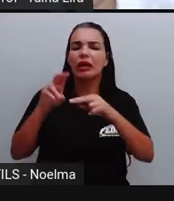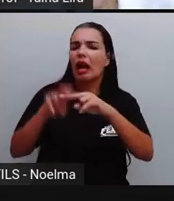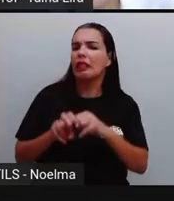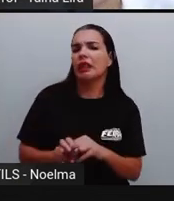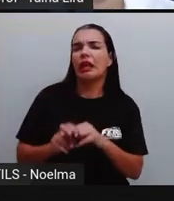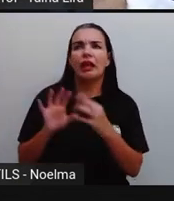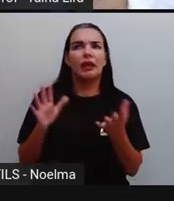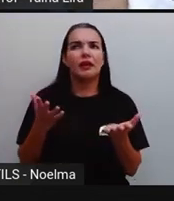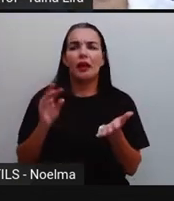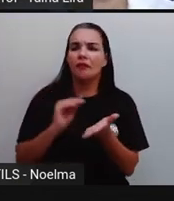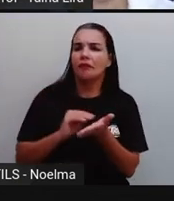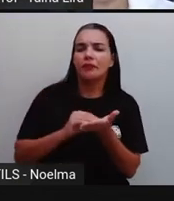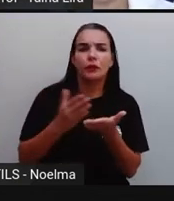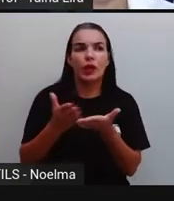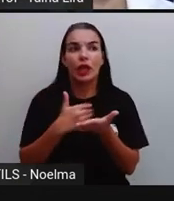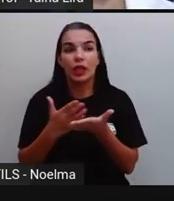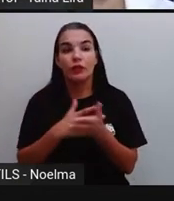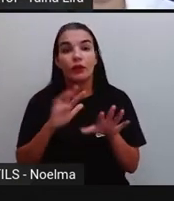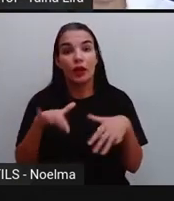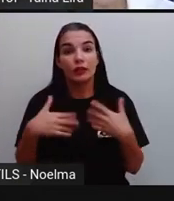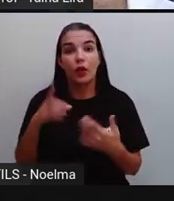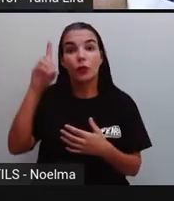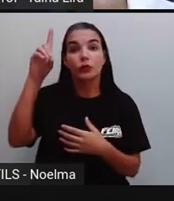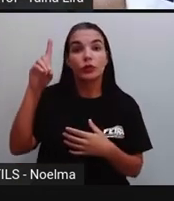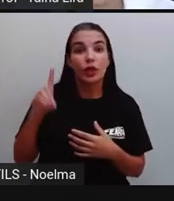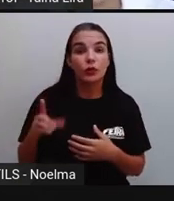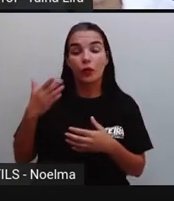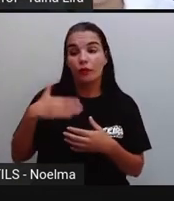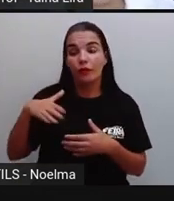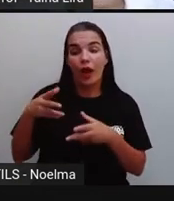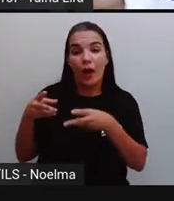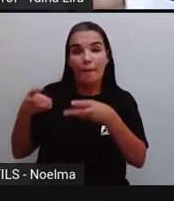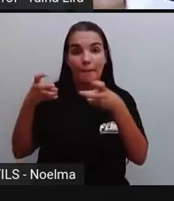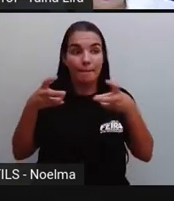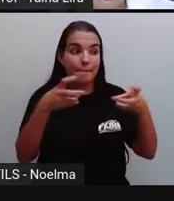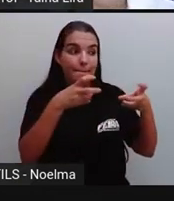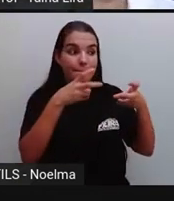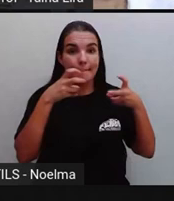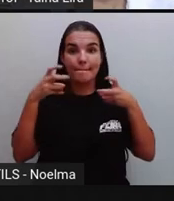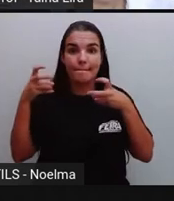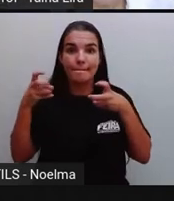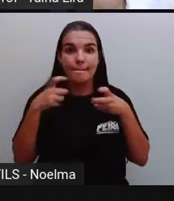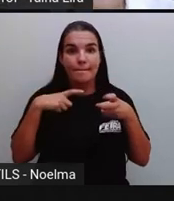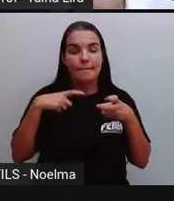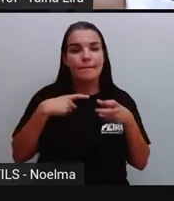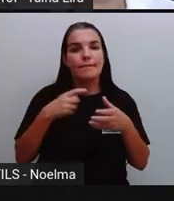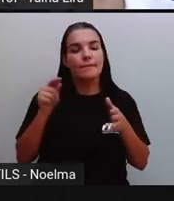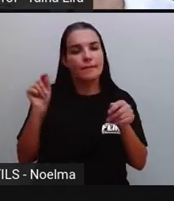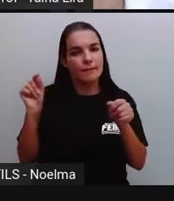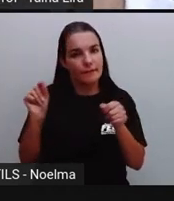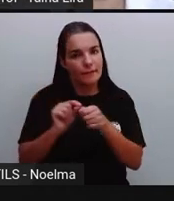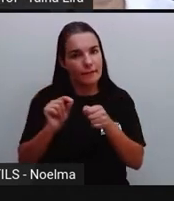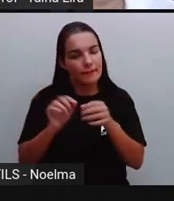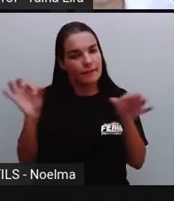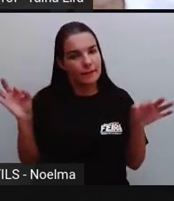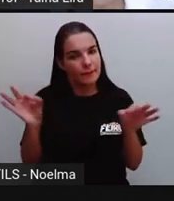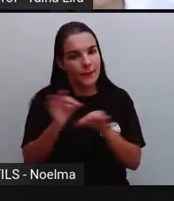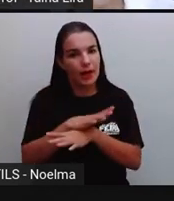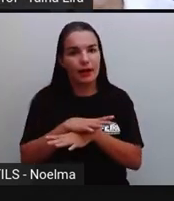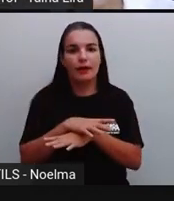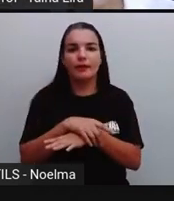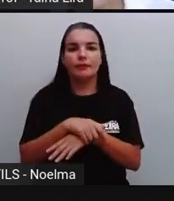faltou livro. Então, o diretor vai observar todas essas questões e tomar providências, né, Levar